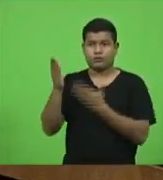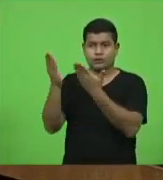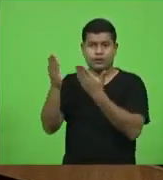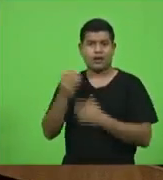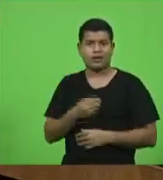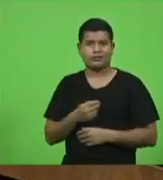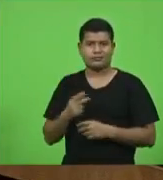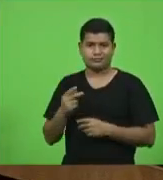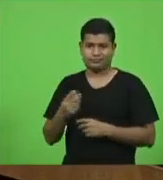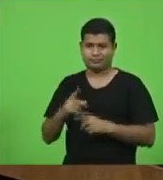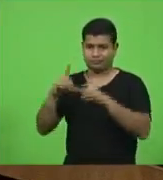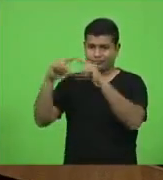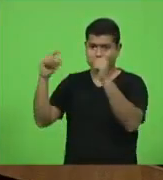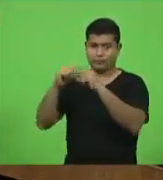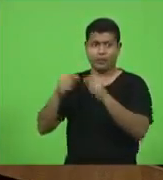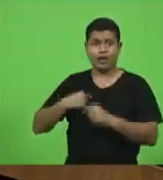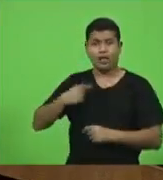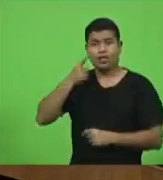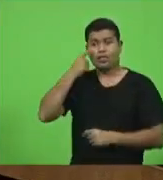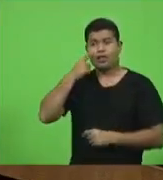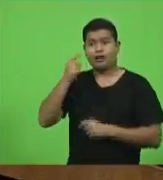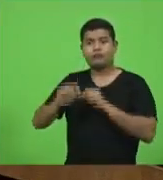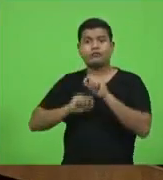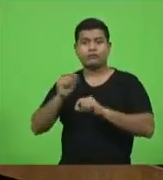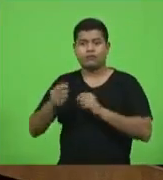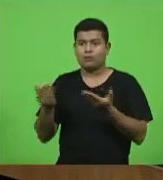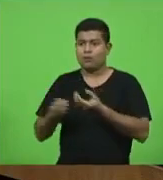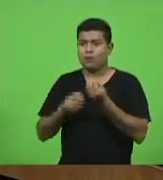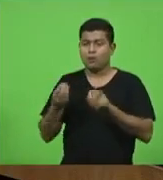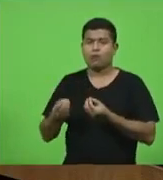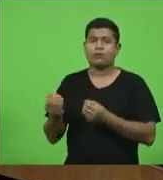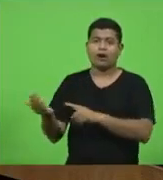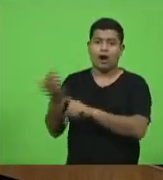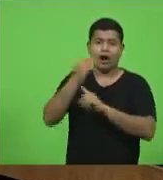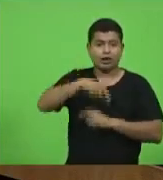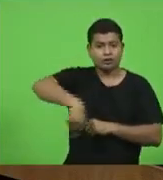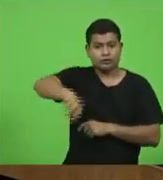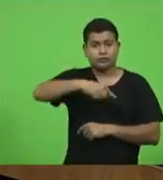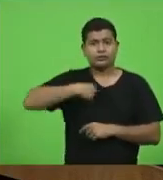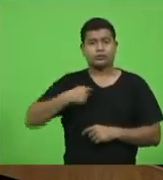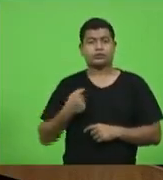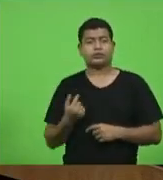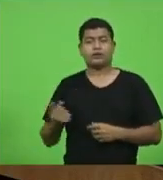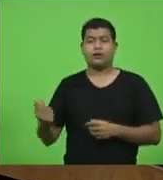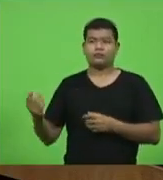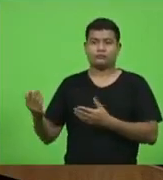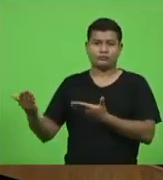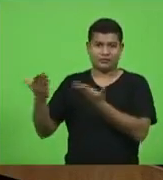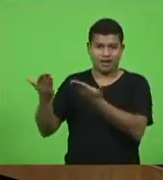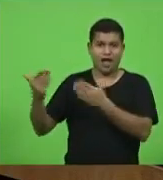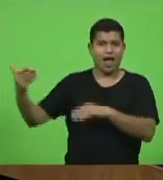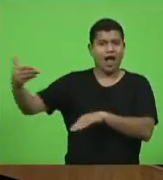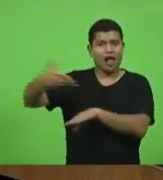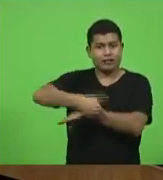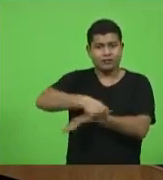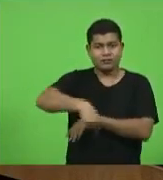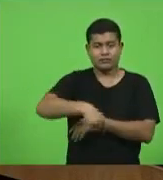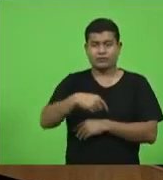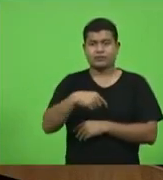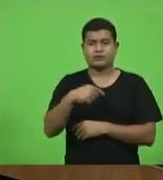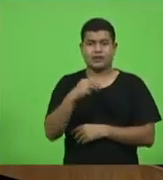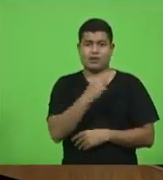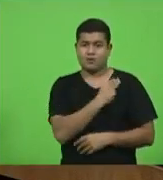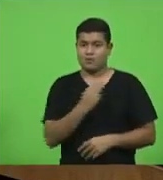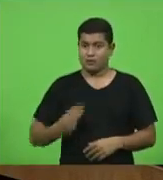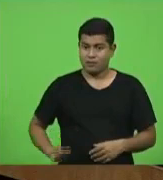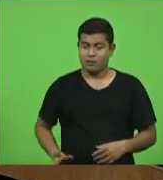solução para aliviar a situação aqui em santa catarina e com a vinda do ministro nós teremos boas notícias para